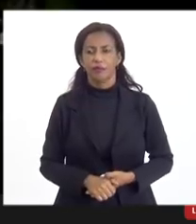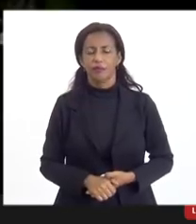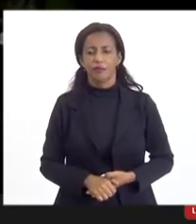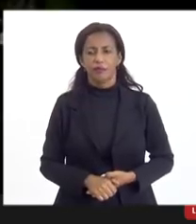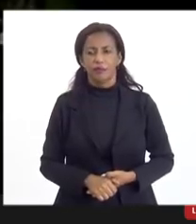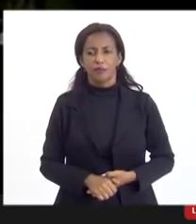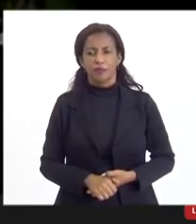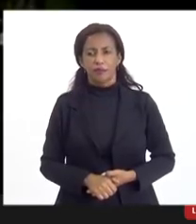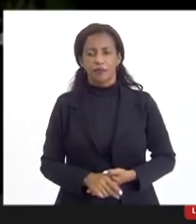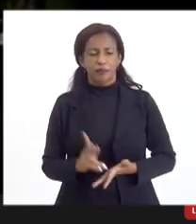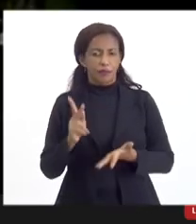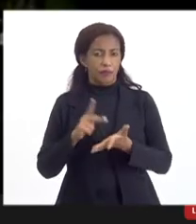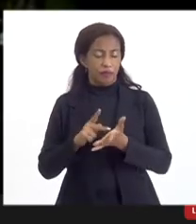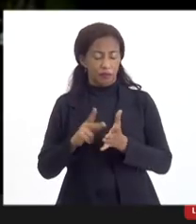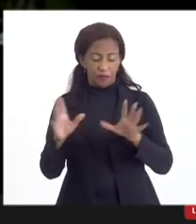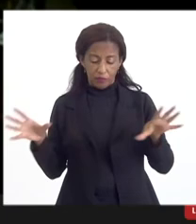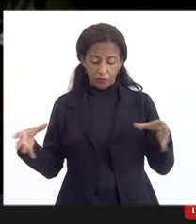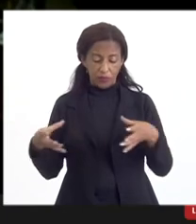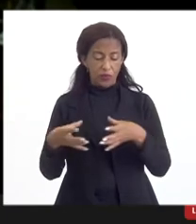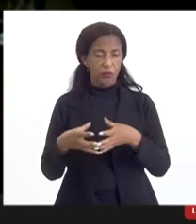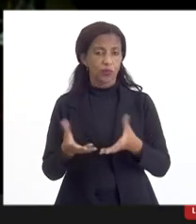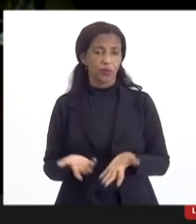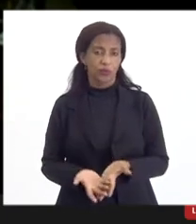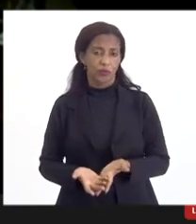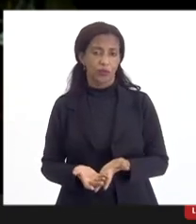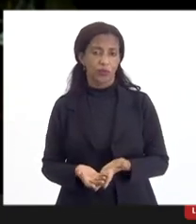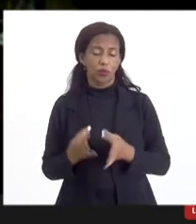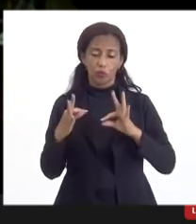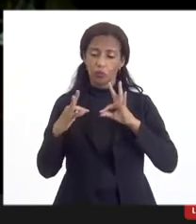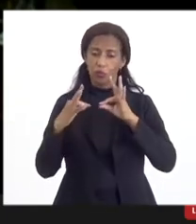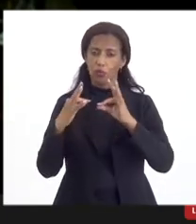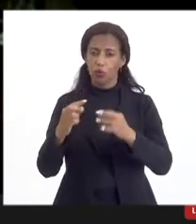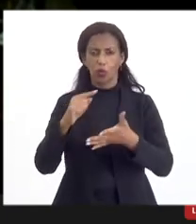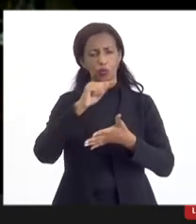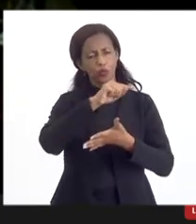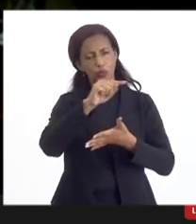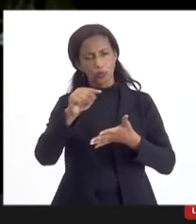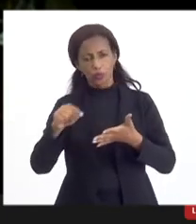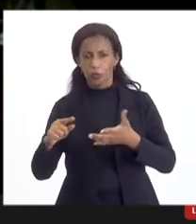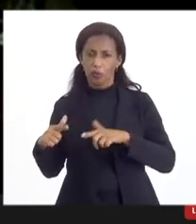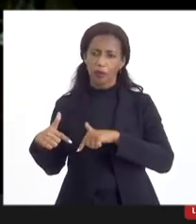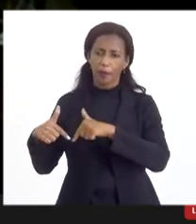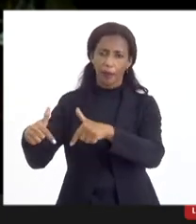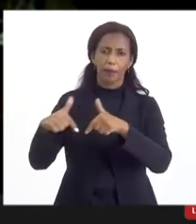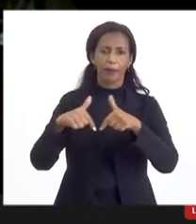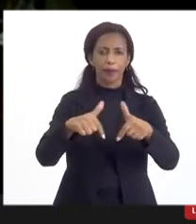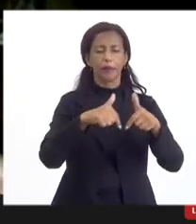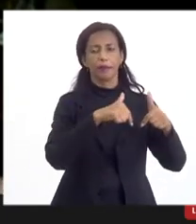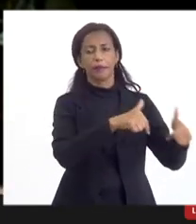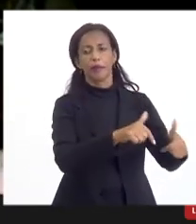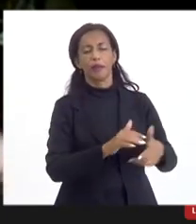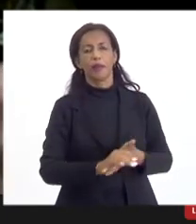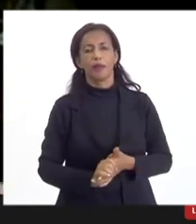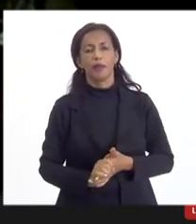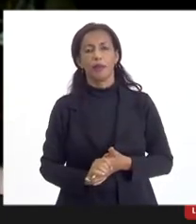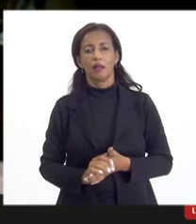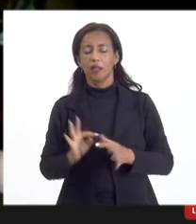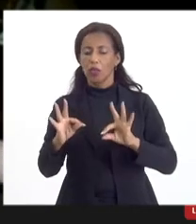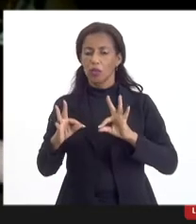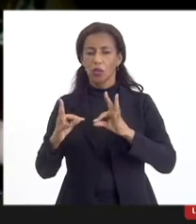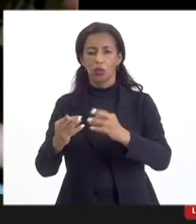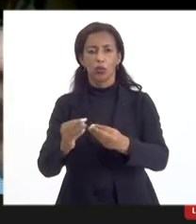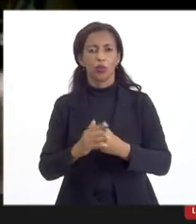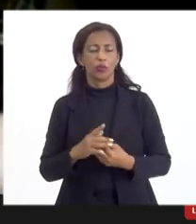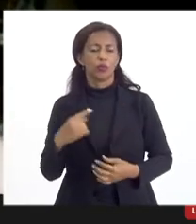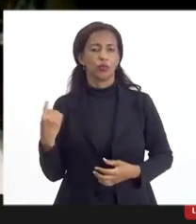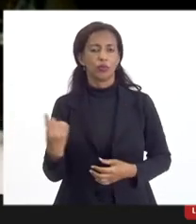Na verdade, é um conjunto, são esses pontos todos que a gente tem que atacar em praticamente todos eles,